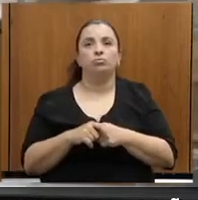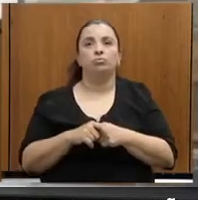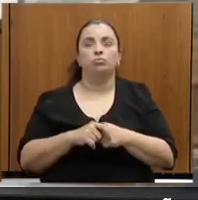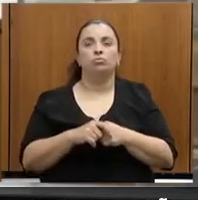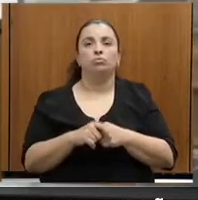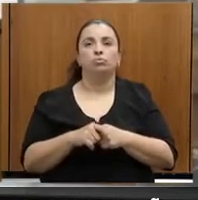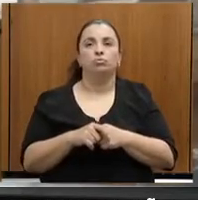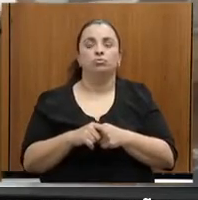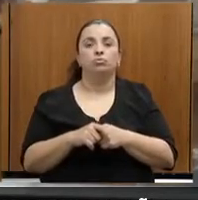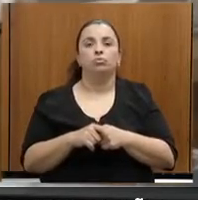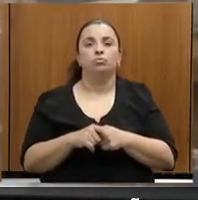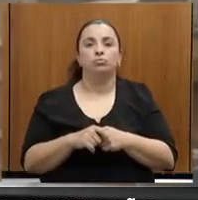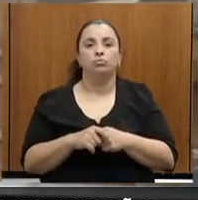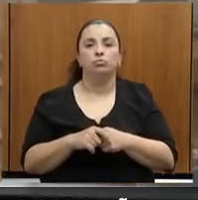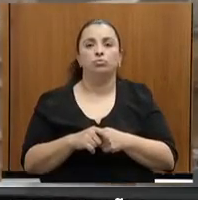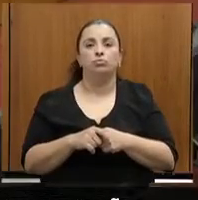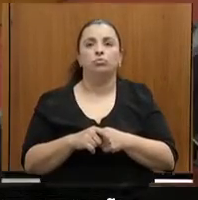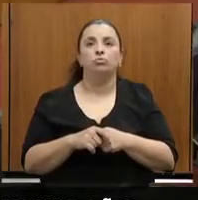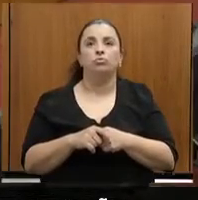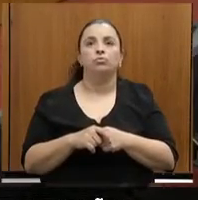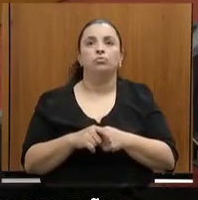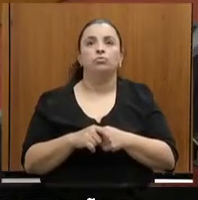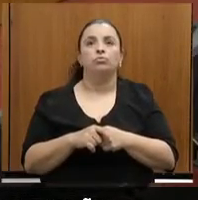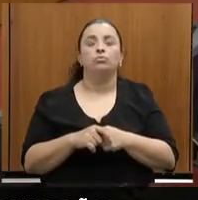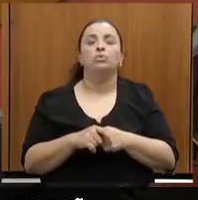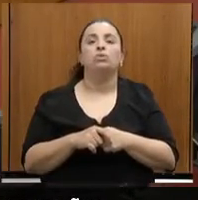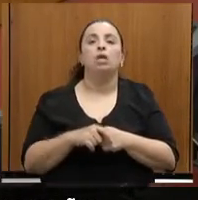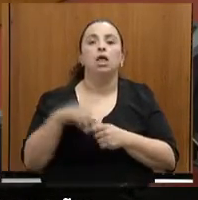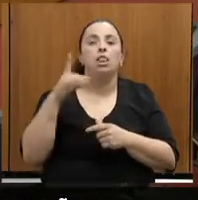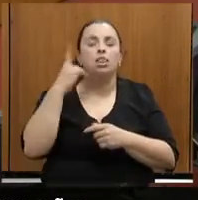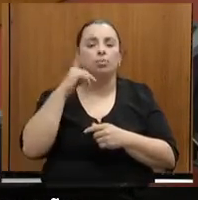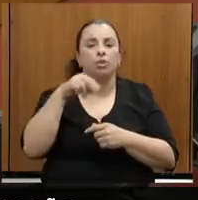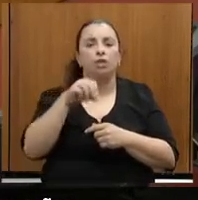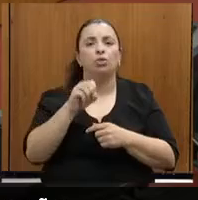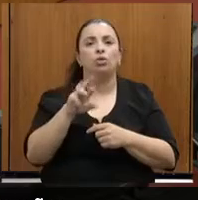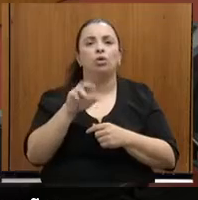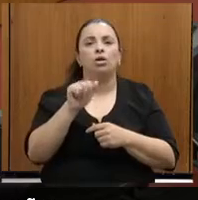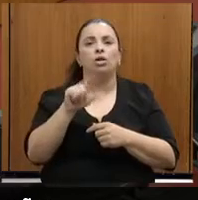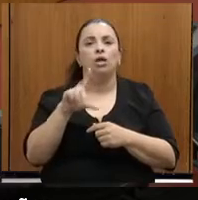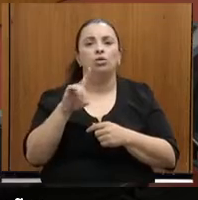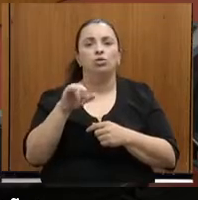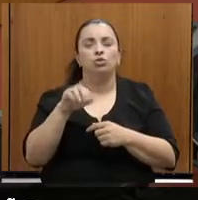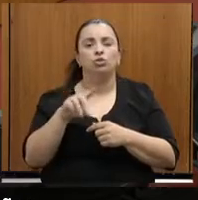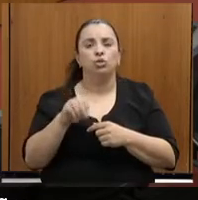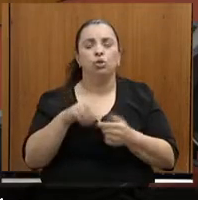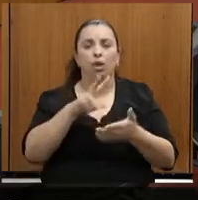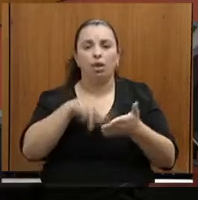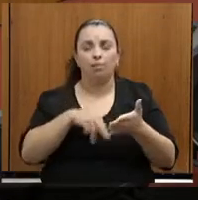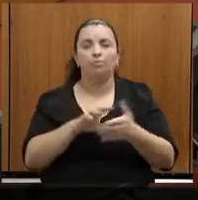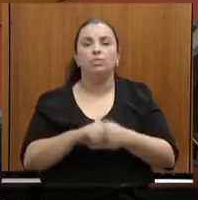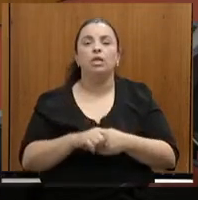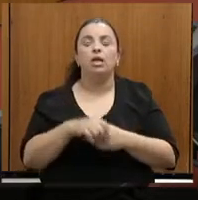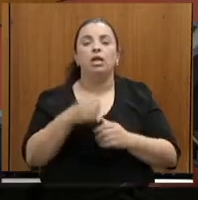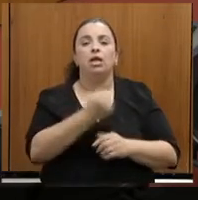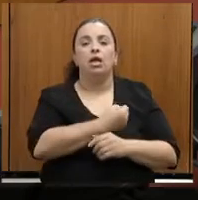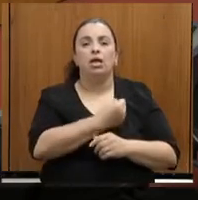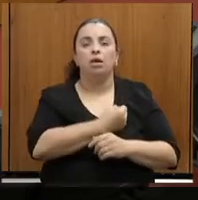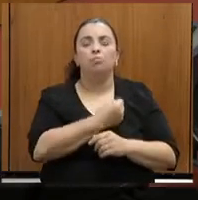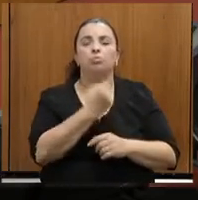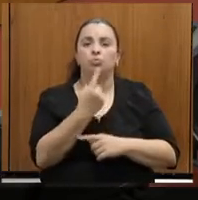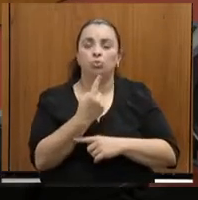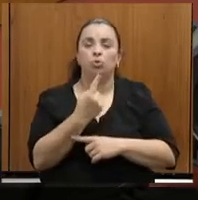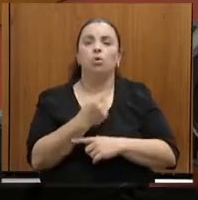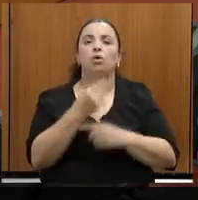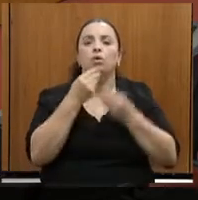Pode ler os seus requerimentos, por favor, deputado Noraldino, presidente. Requerimento nº 1. Requer que seja realizada audiência pública para